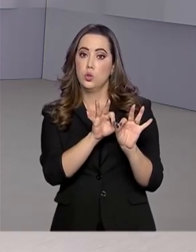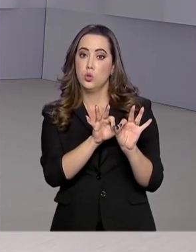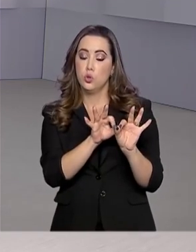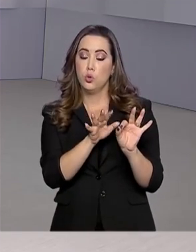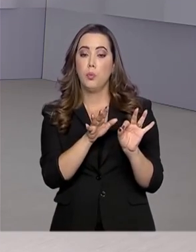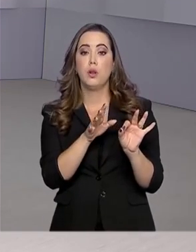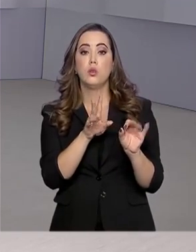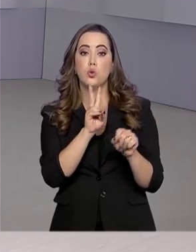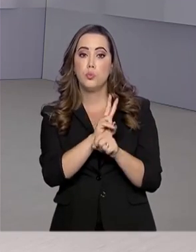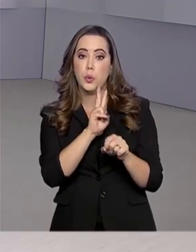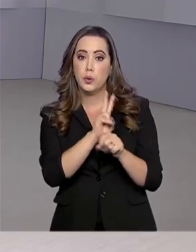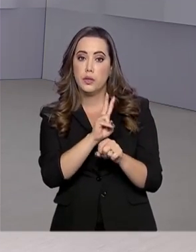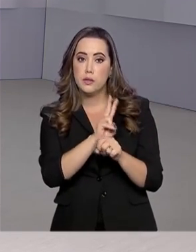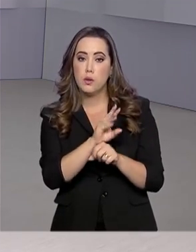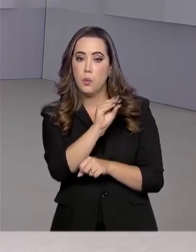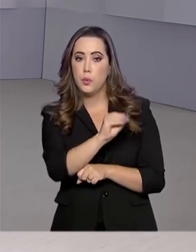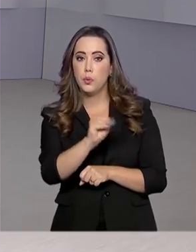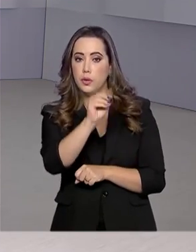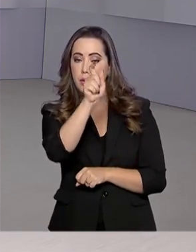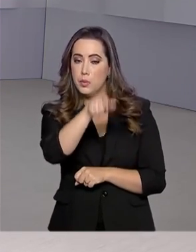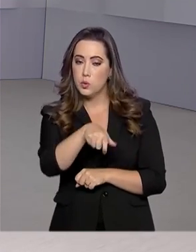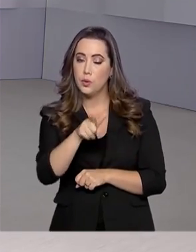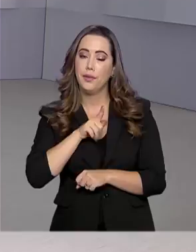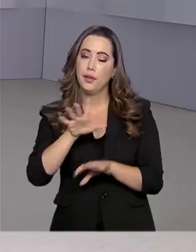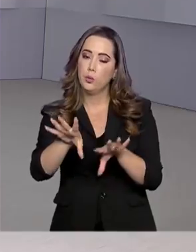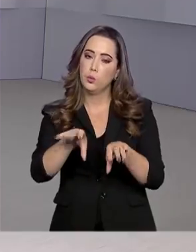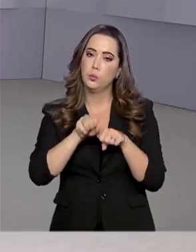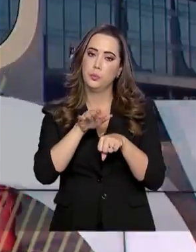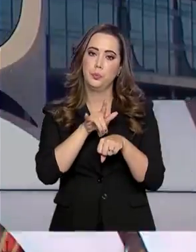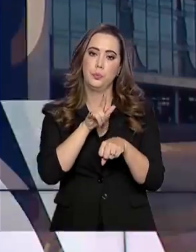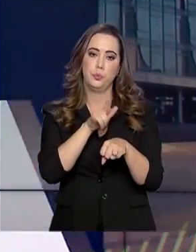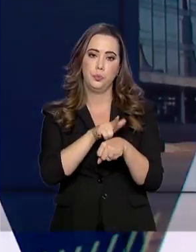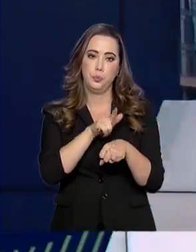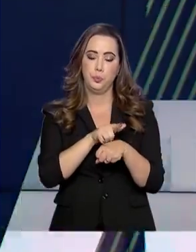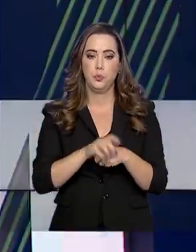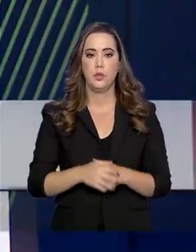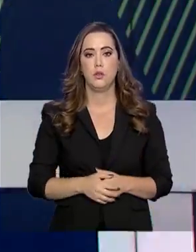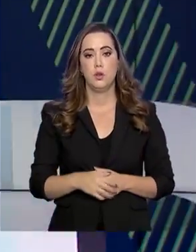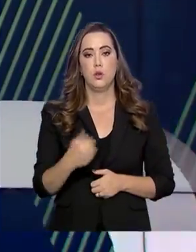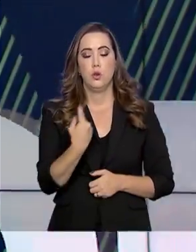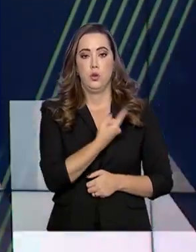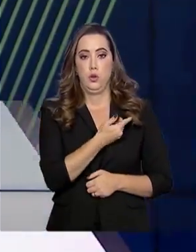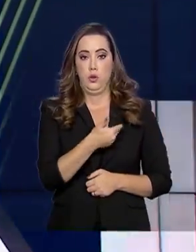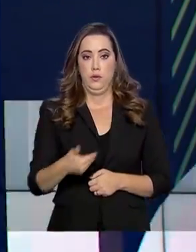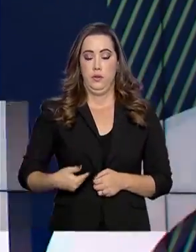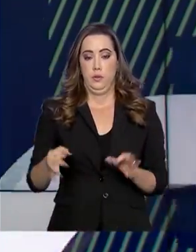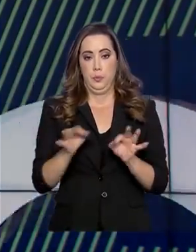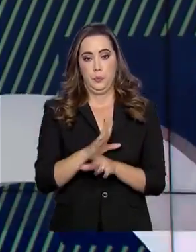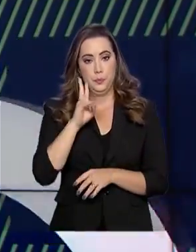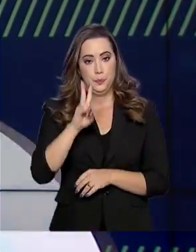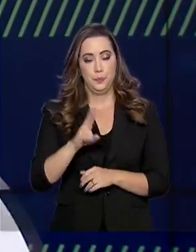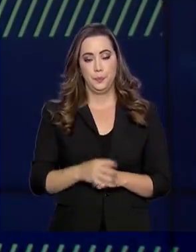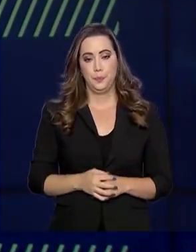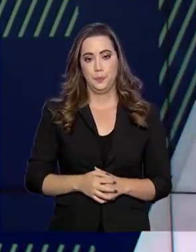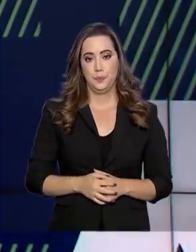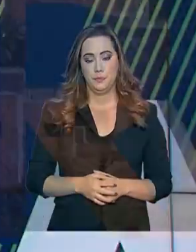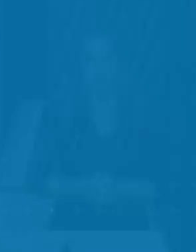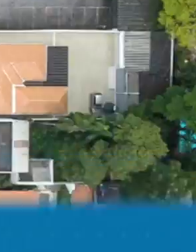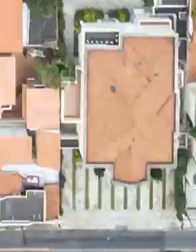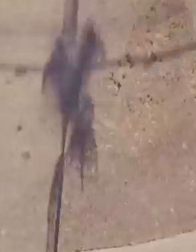contingência para o atendimento de prováveis vítimas. O governo agora fica por aqui. Até a próxima edição.